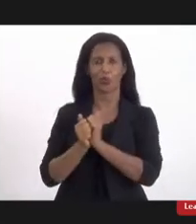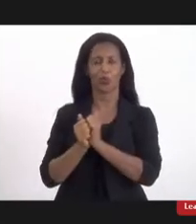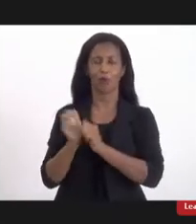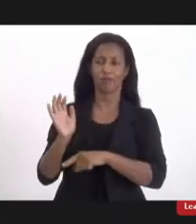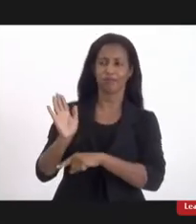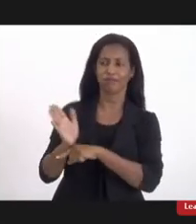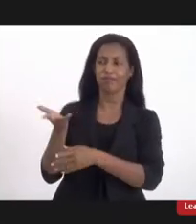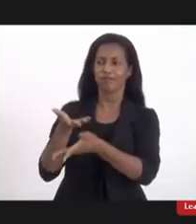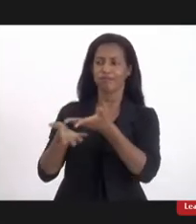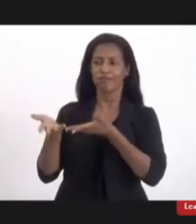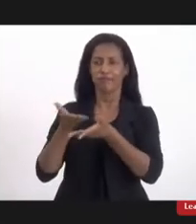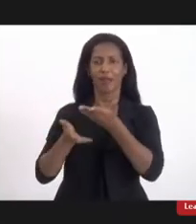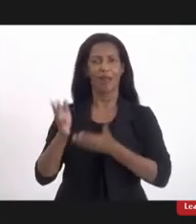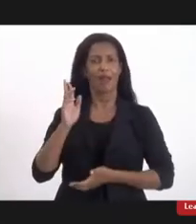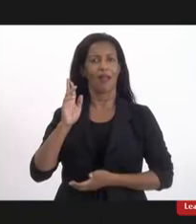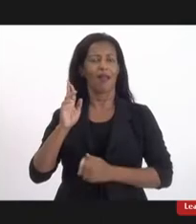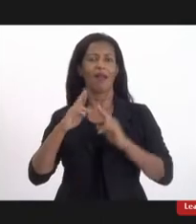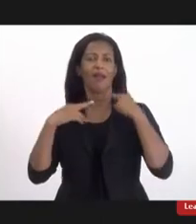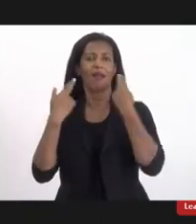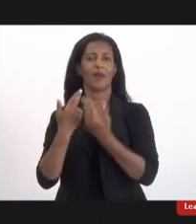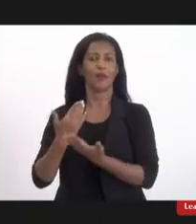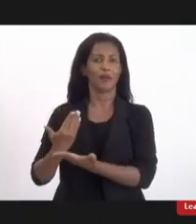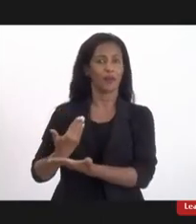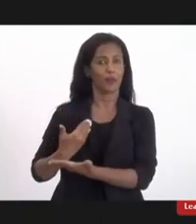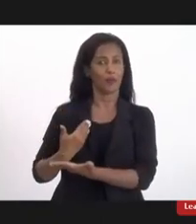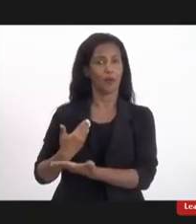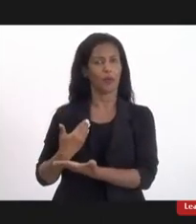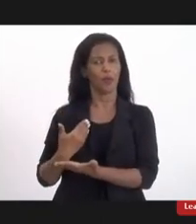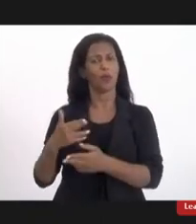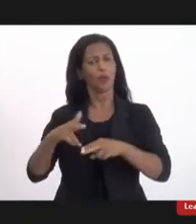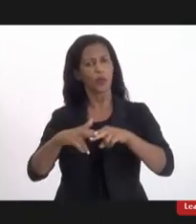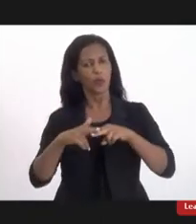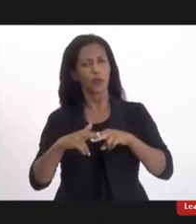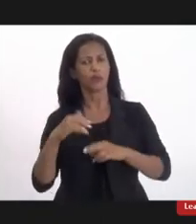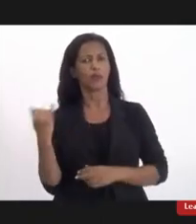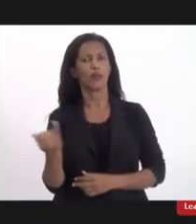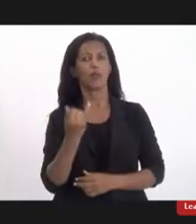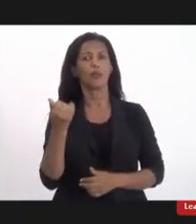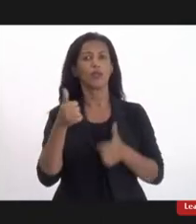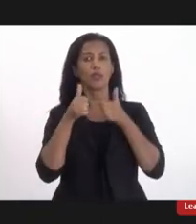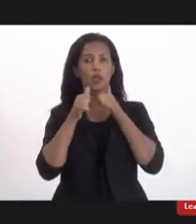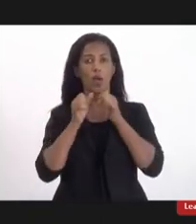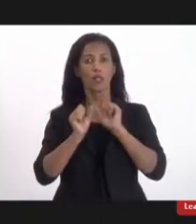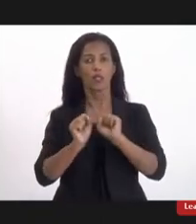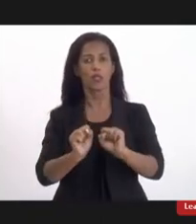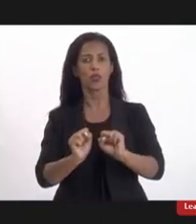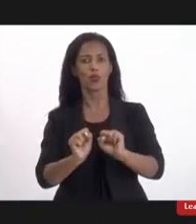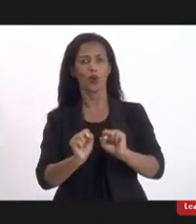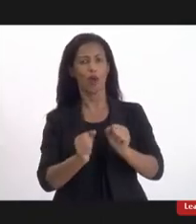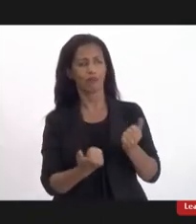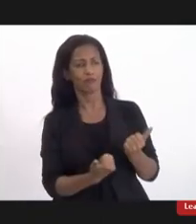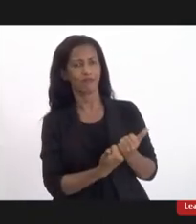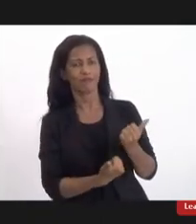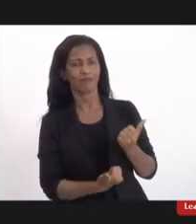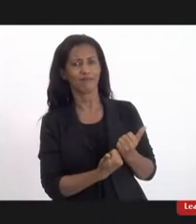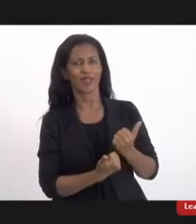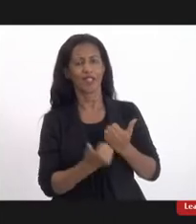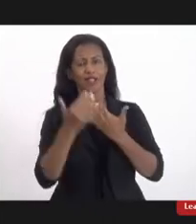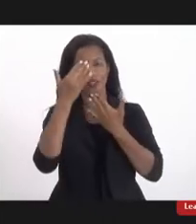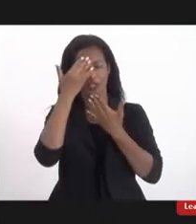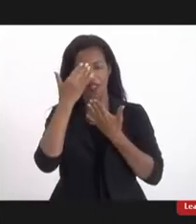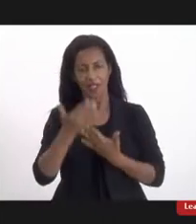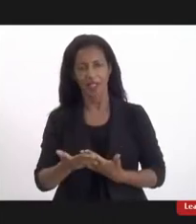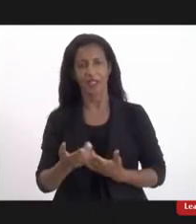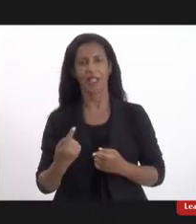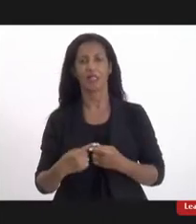atividades mas por isso a importância do assessor que tá aqui que com certeza a gente agradece porque é a é a